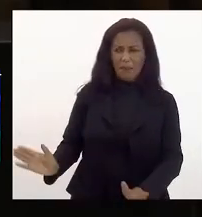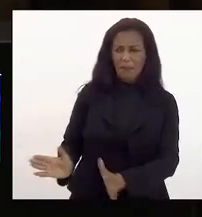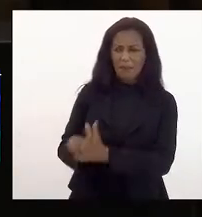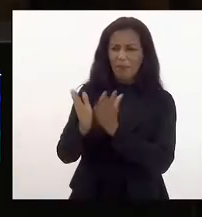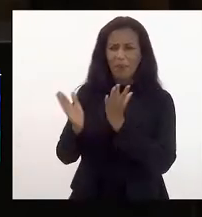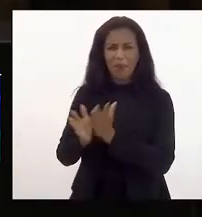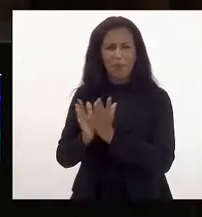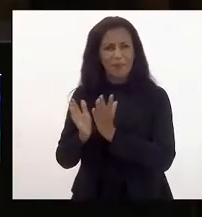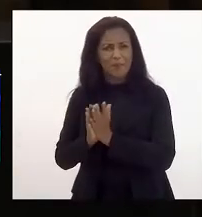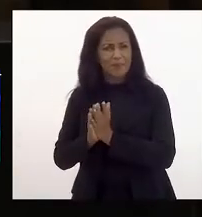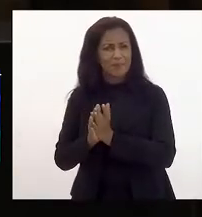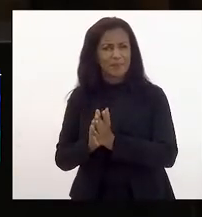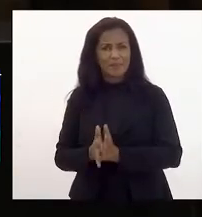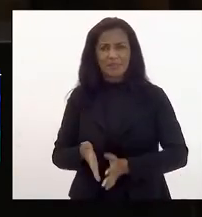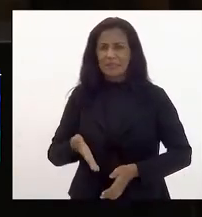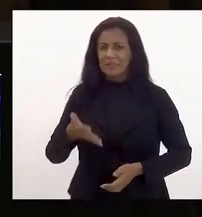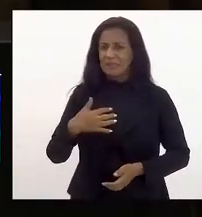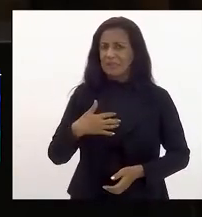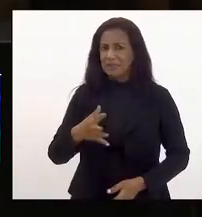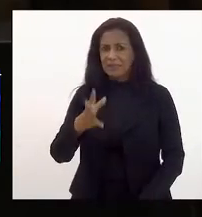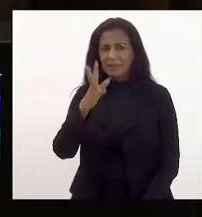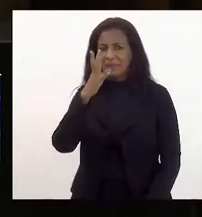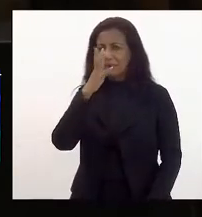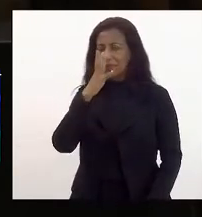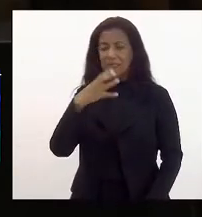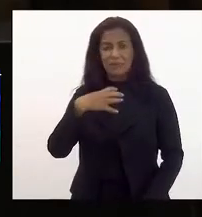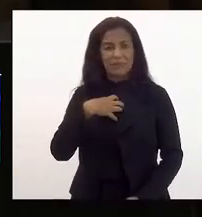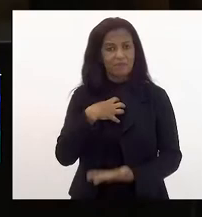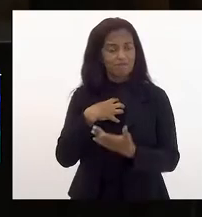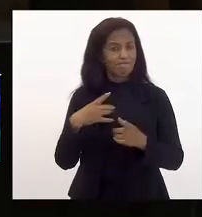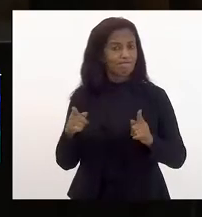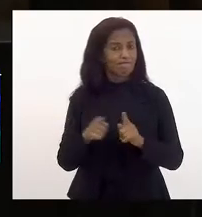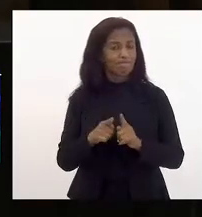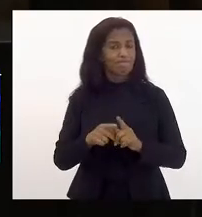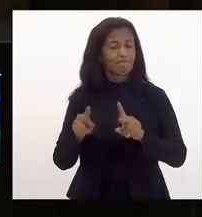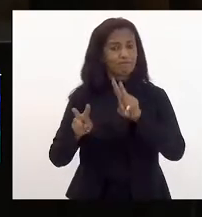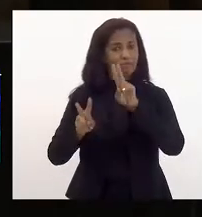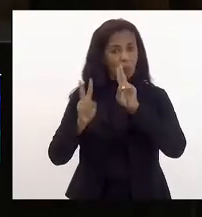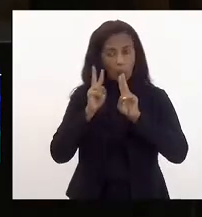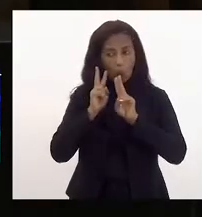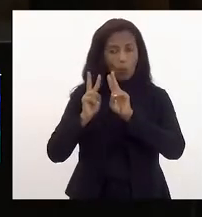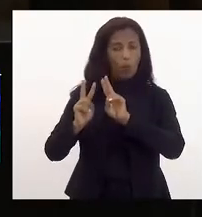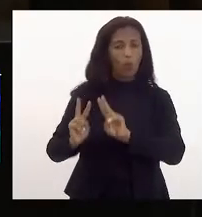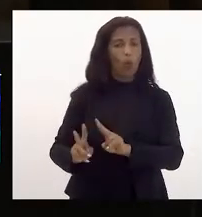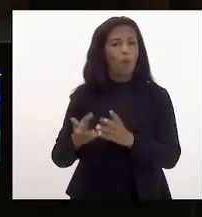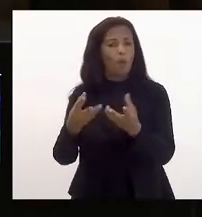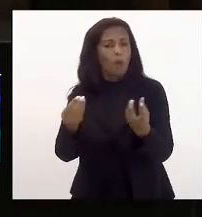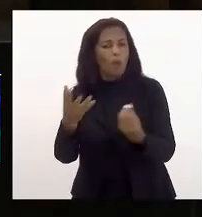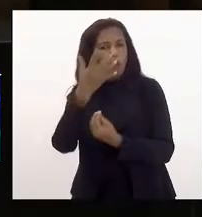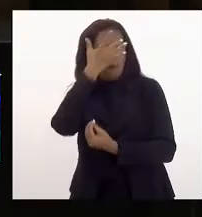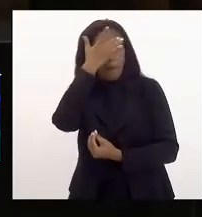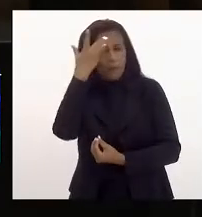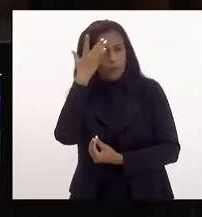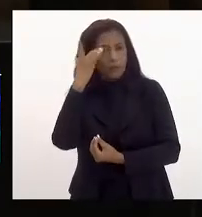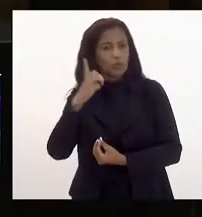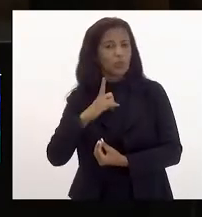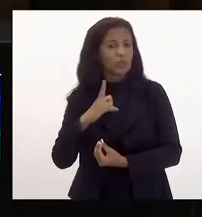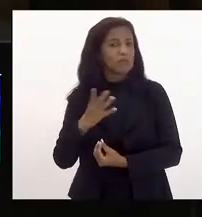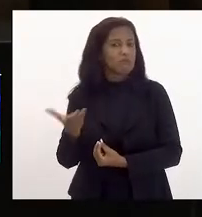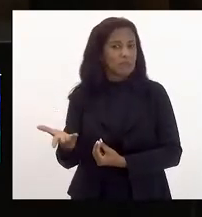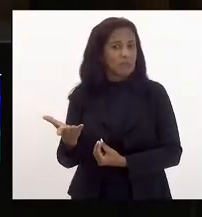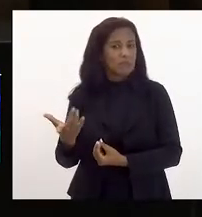assustadora então nesse sentido também a gente pode observar que muitas pessoas que seriam